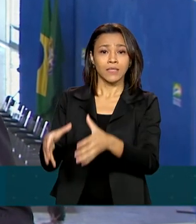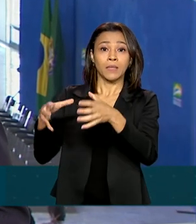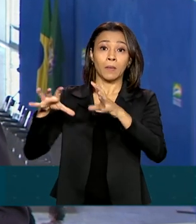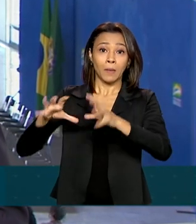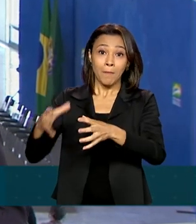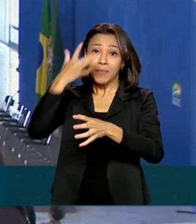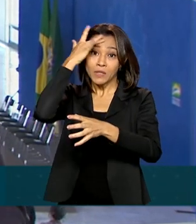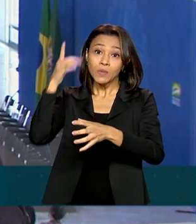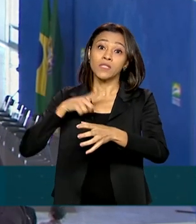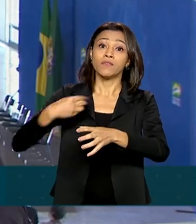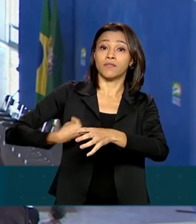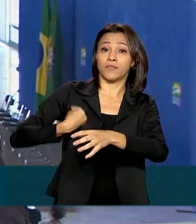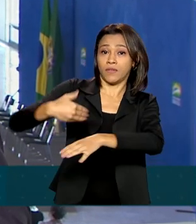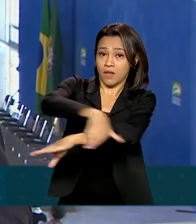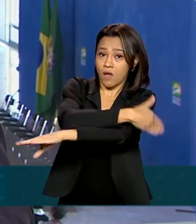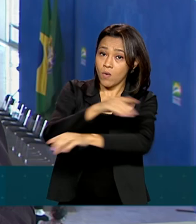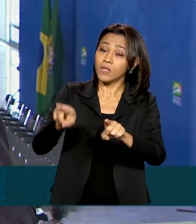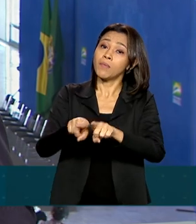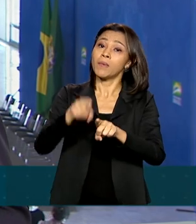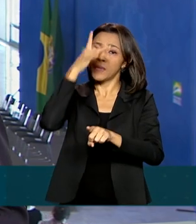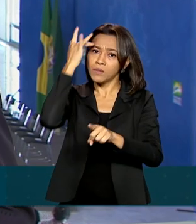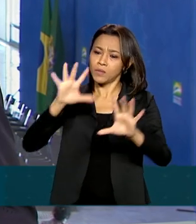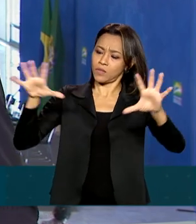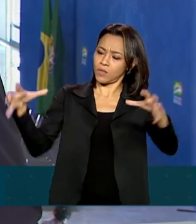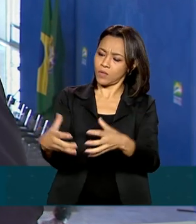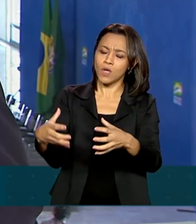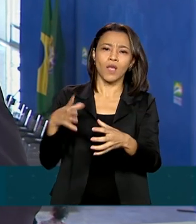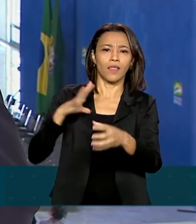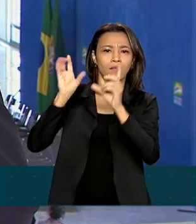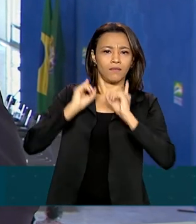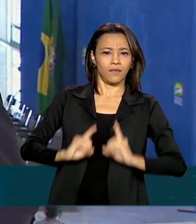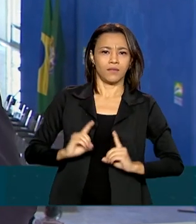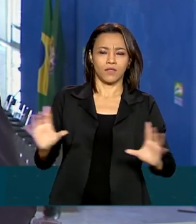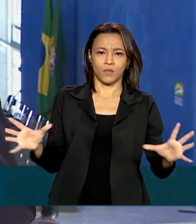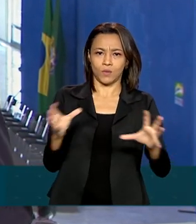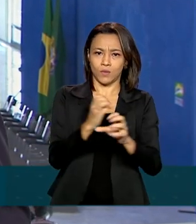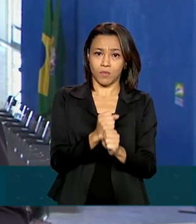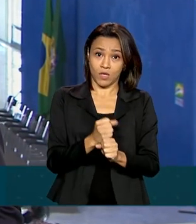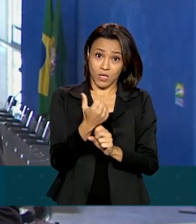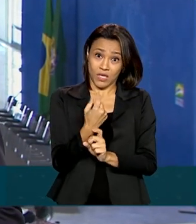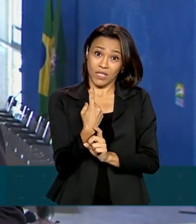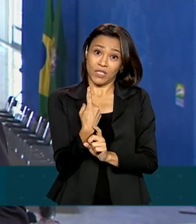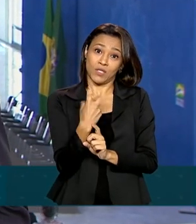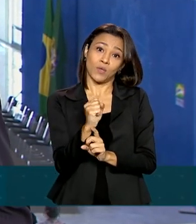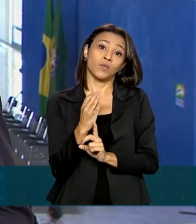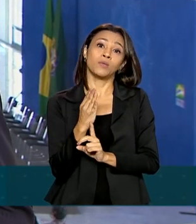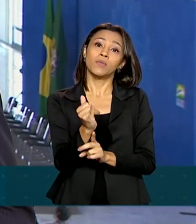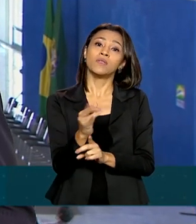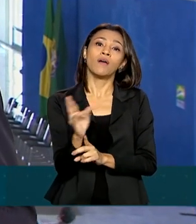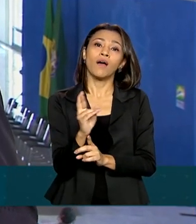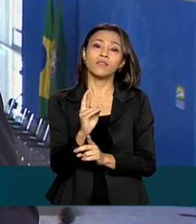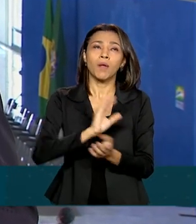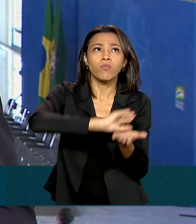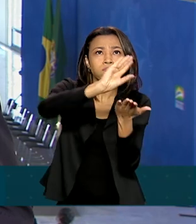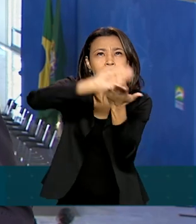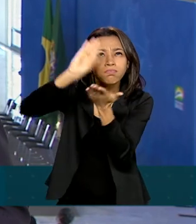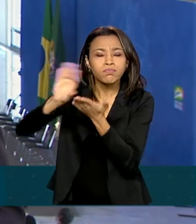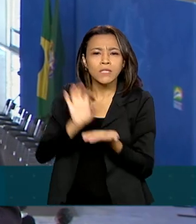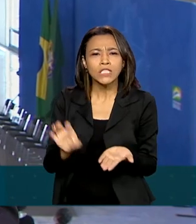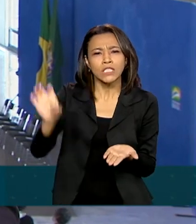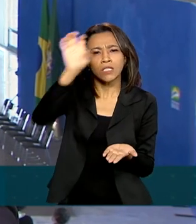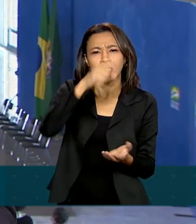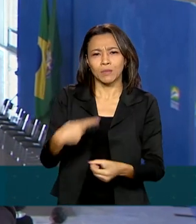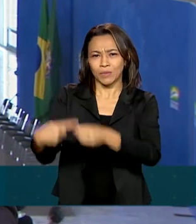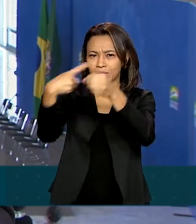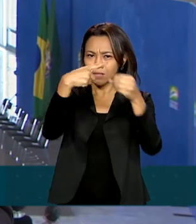e com deficiência. Na área da saúde foram repassados quase 18 bilhões de reais adicionais a estados e municípios para ações de